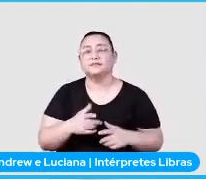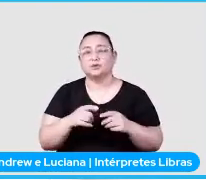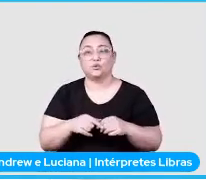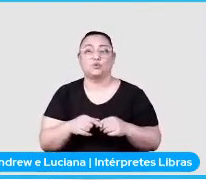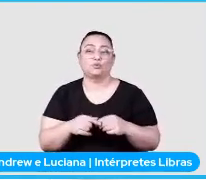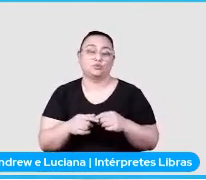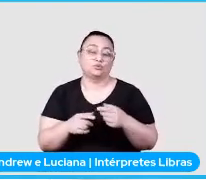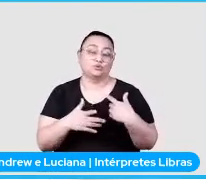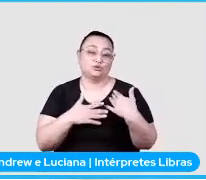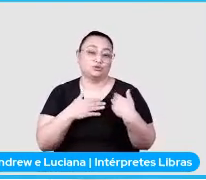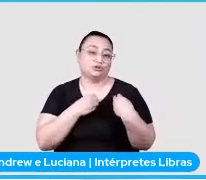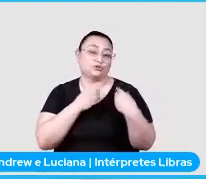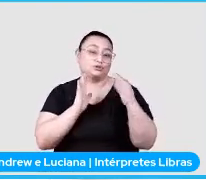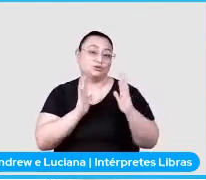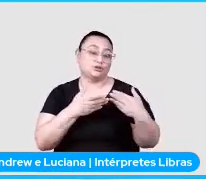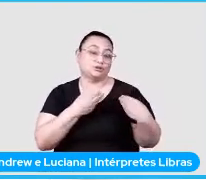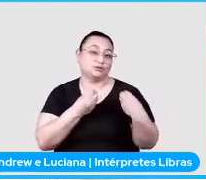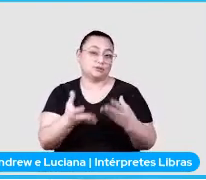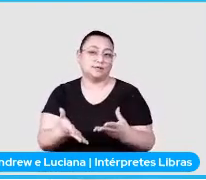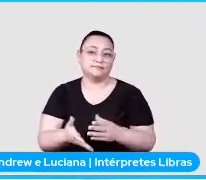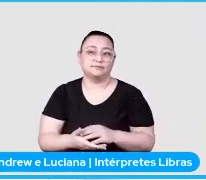elas se você precisa acessar pela API.